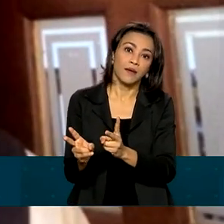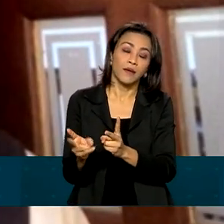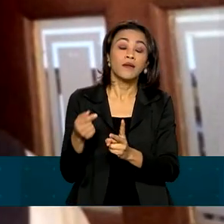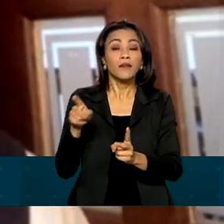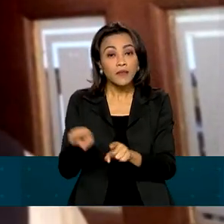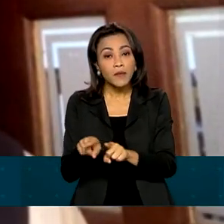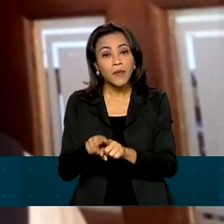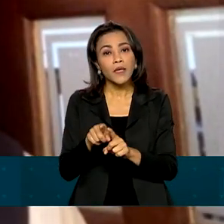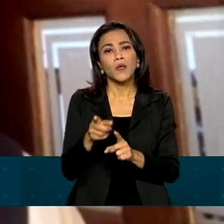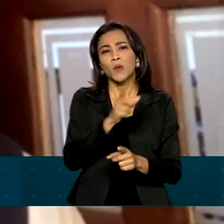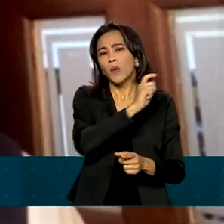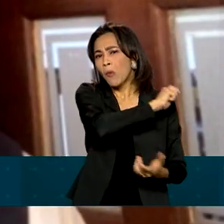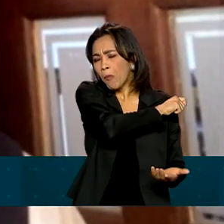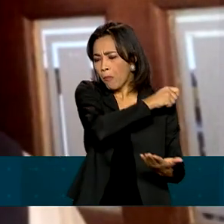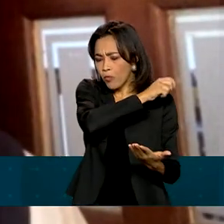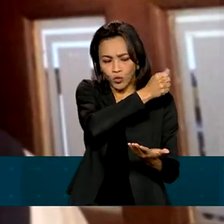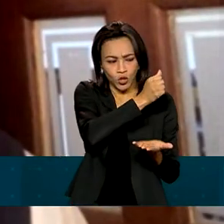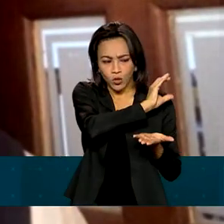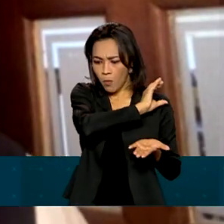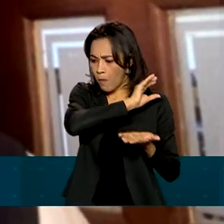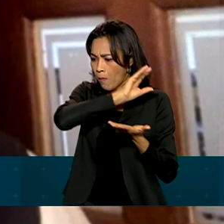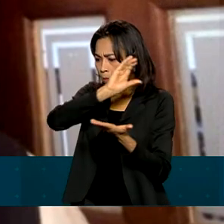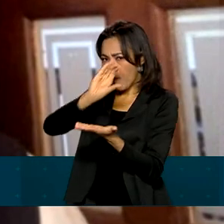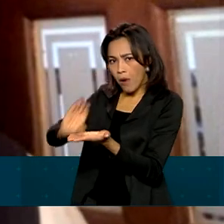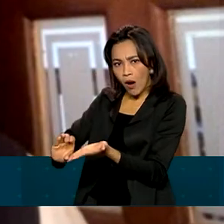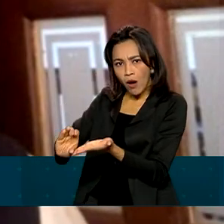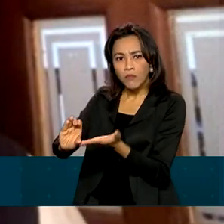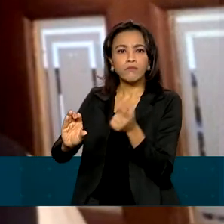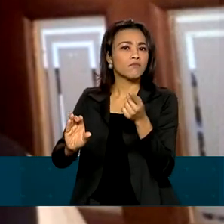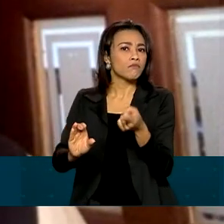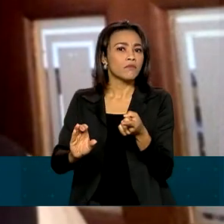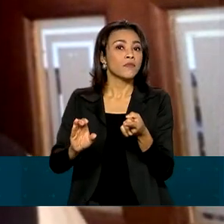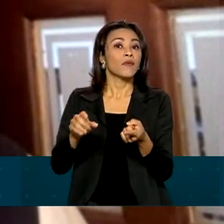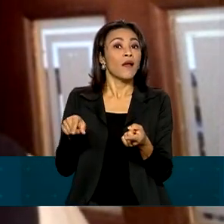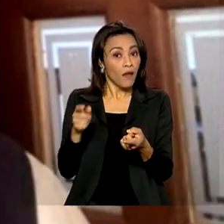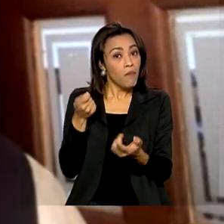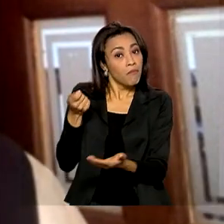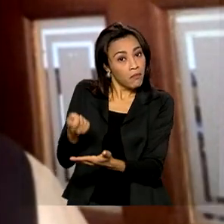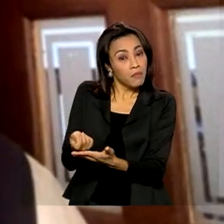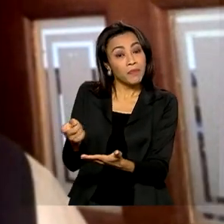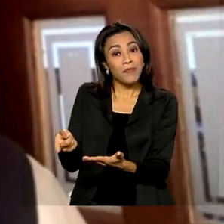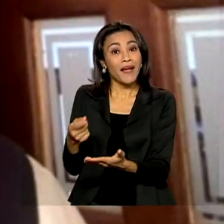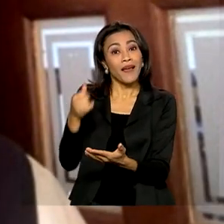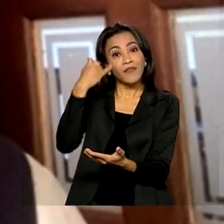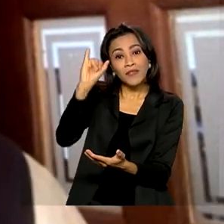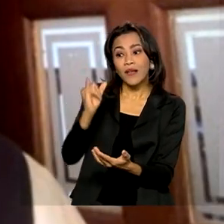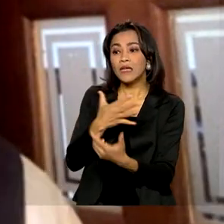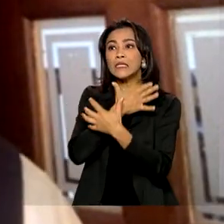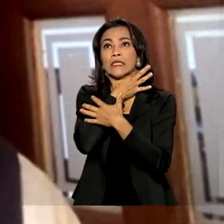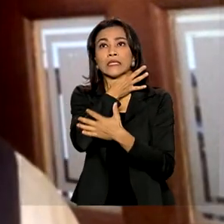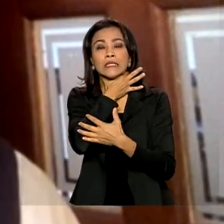E o pagamento é feito de uma maneira a que o empresário não se divide ou se aperte. obrigado. Obrigado. Obrigado. Obrigado.